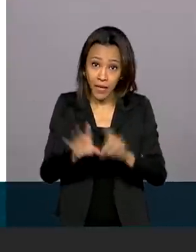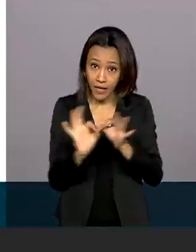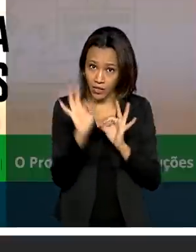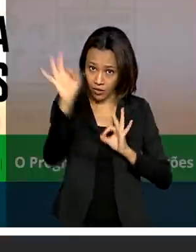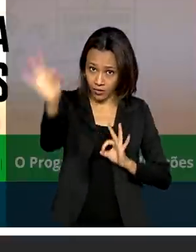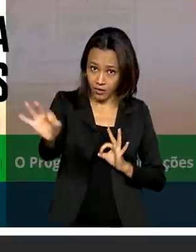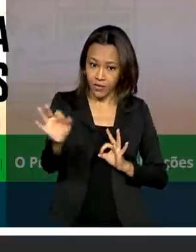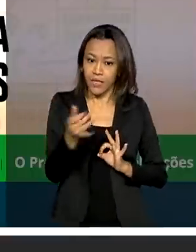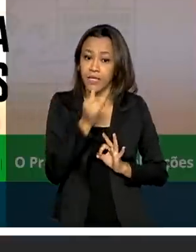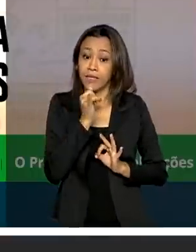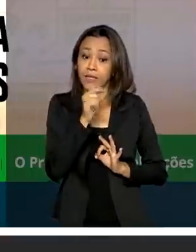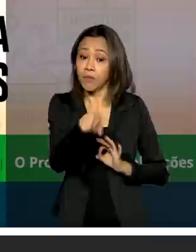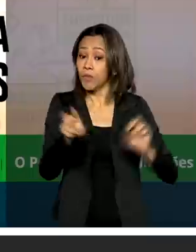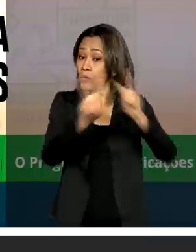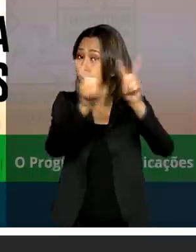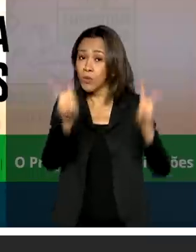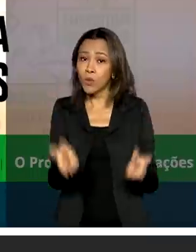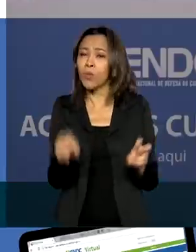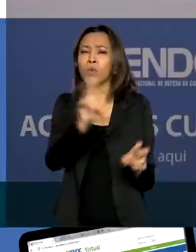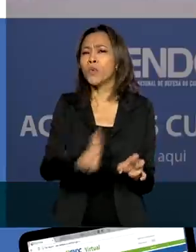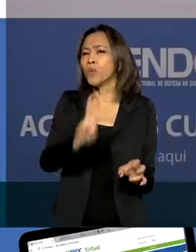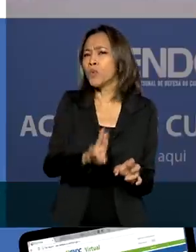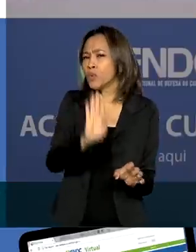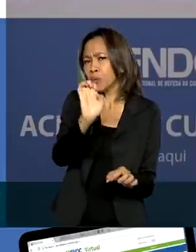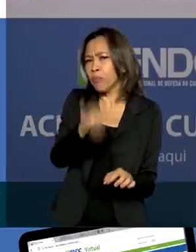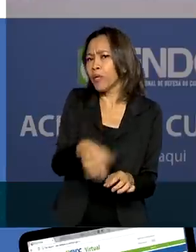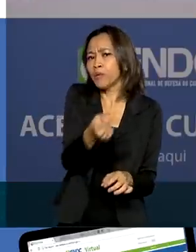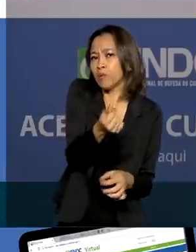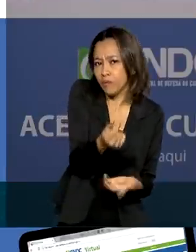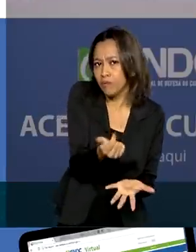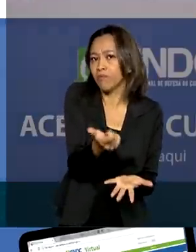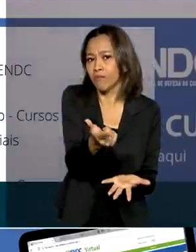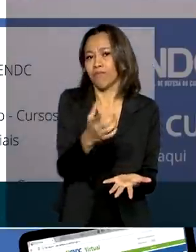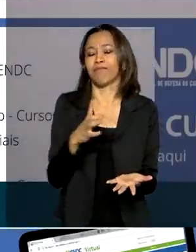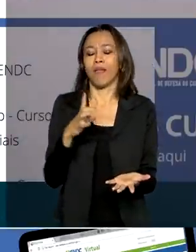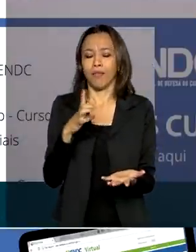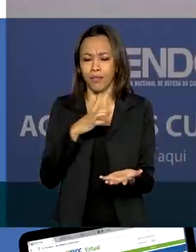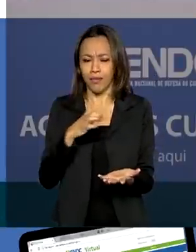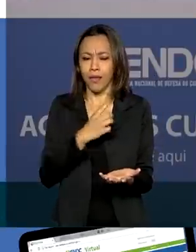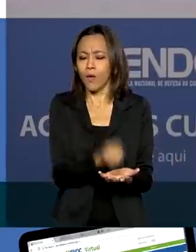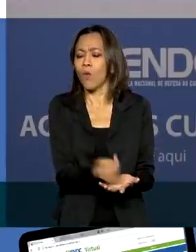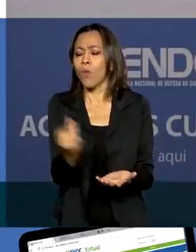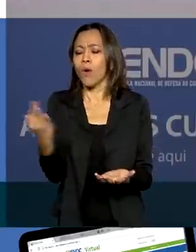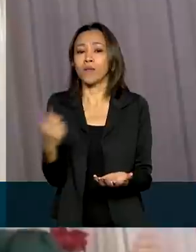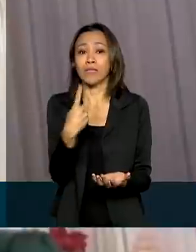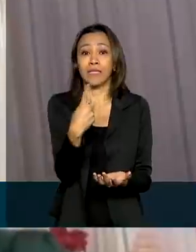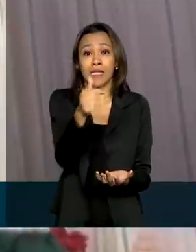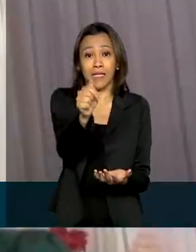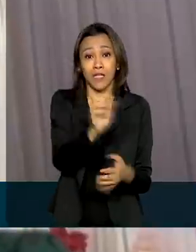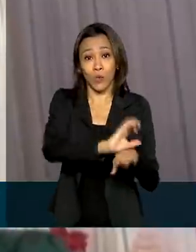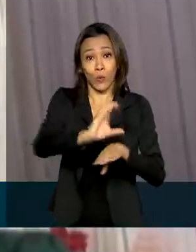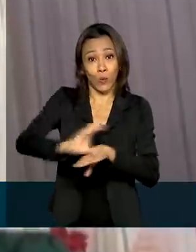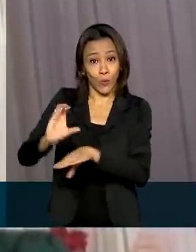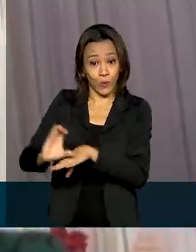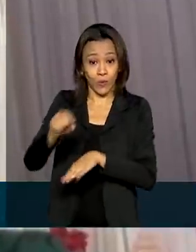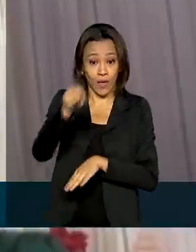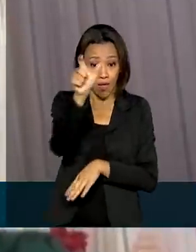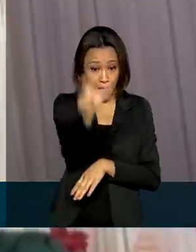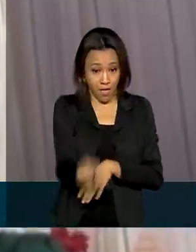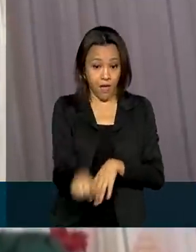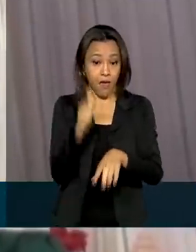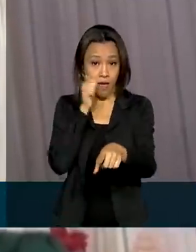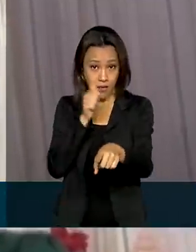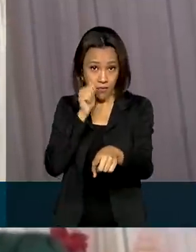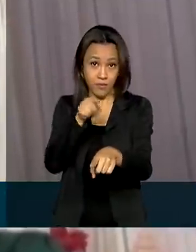por exemplo, sobre educação financeira. Hoje, estão disponíveis 17 cursos. Essa arquiteta e